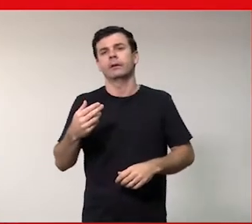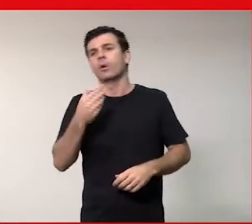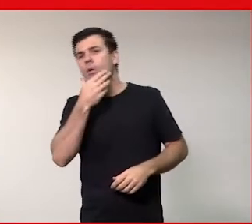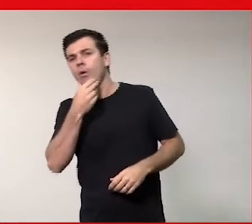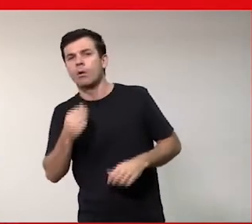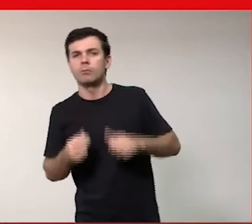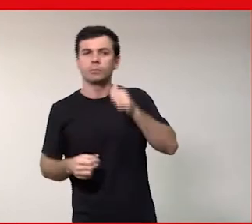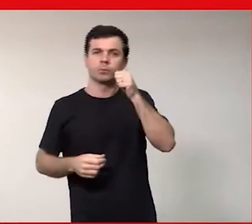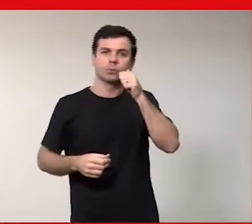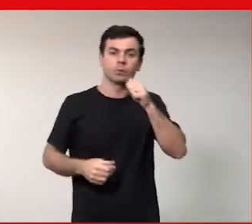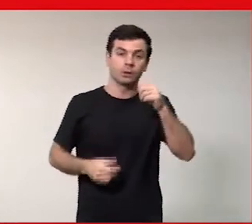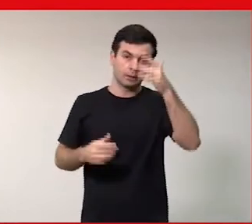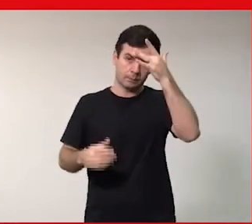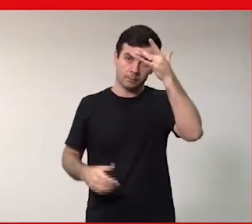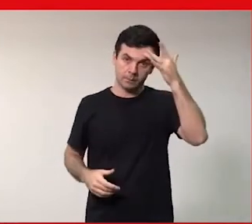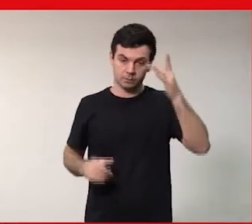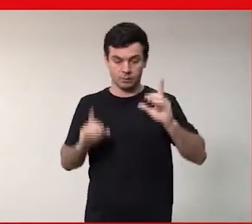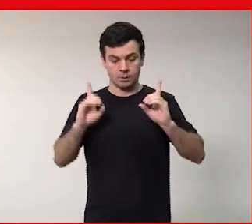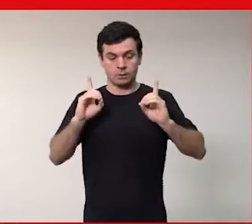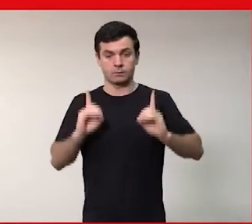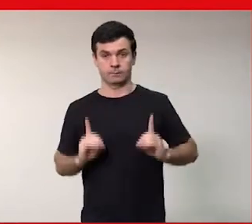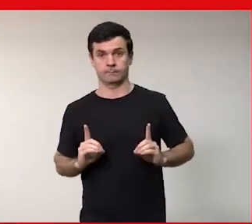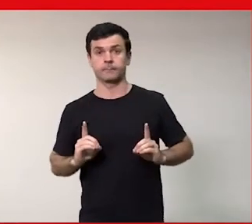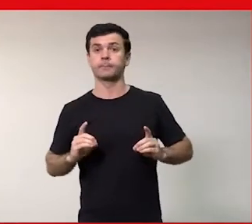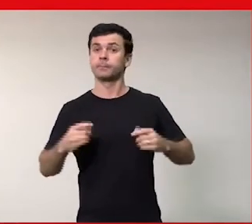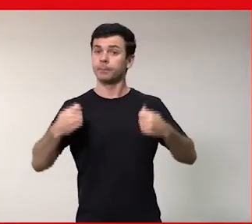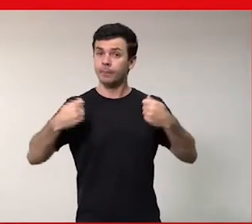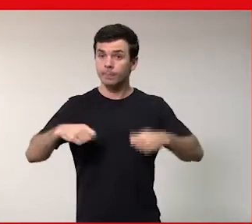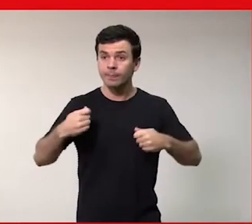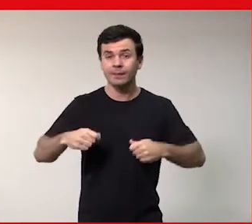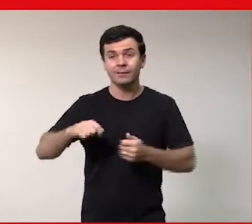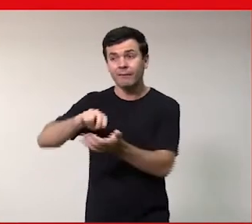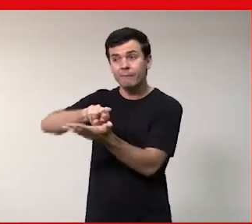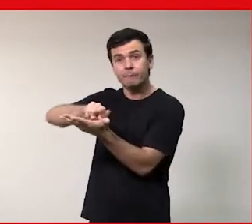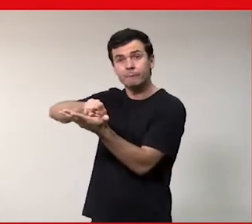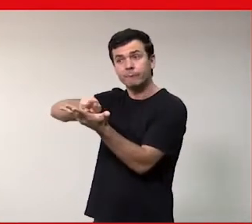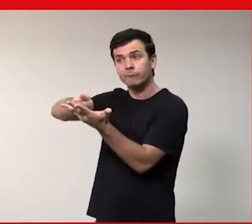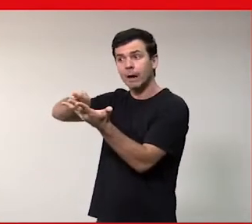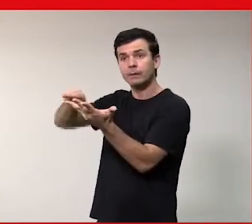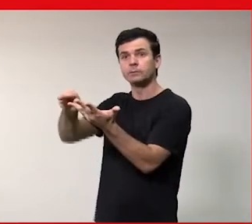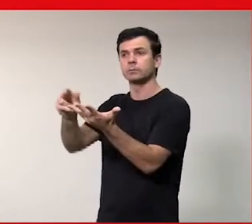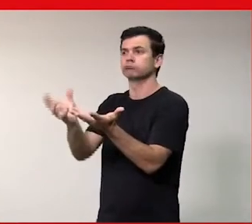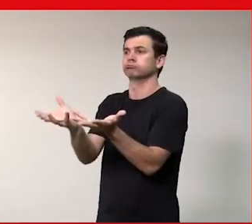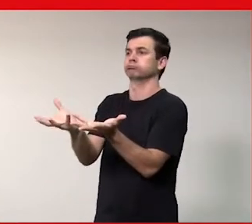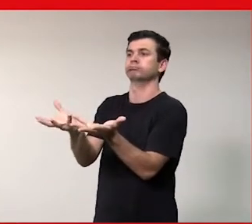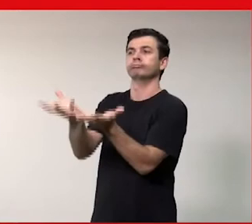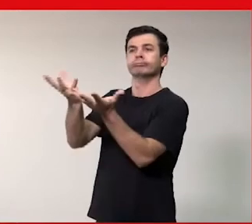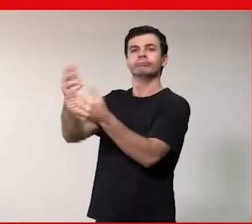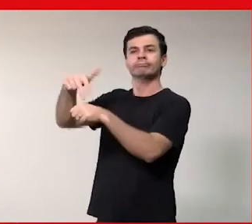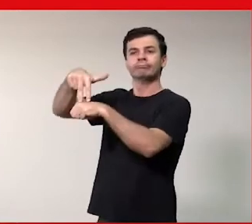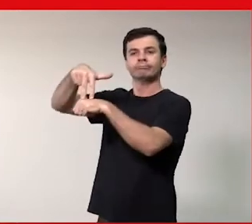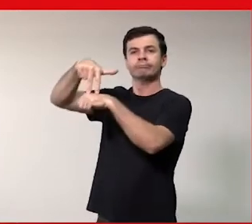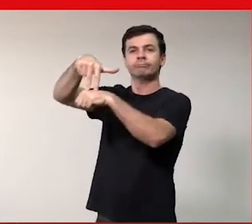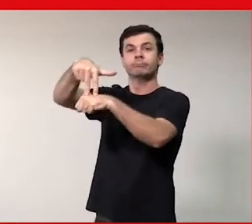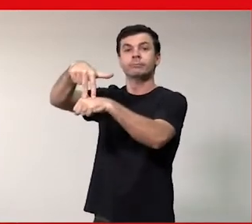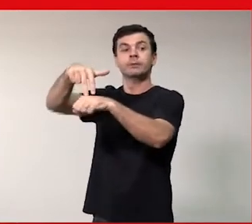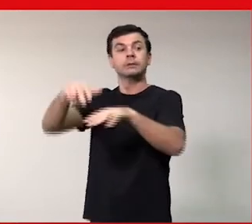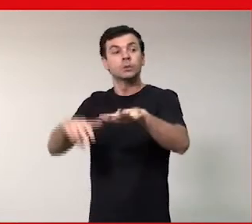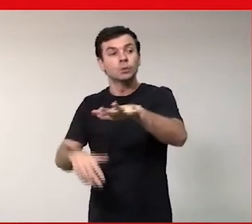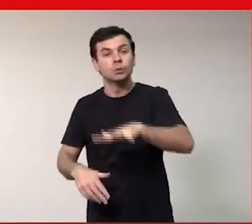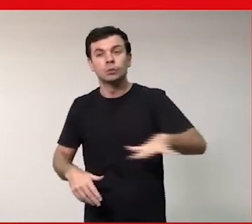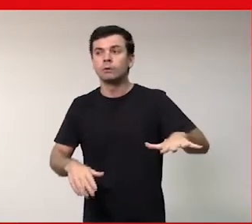deficiência eu preciso visibilizar para a gente poder ter esse referencial aí no imaginário eu tenho que